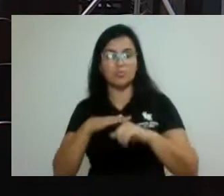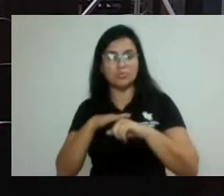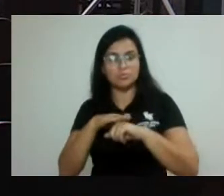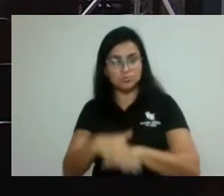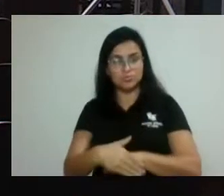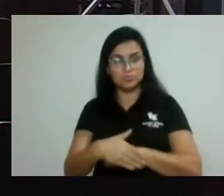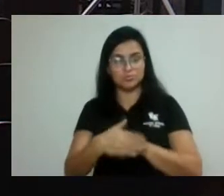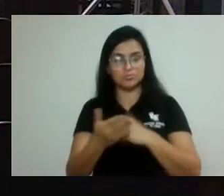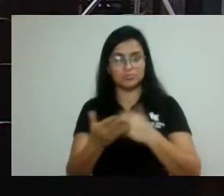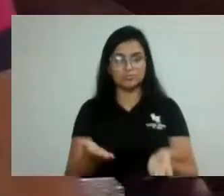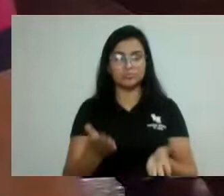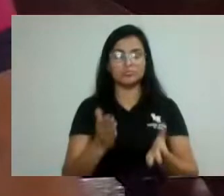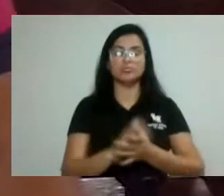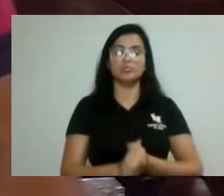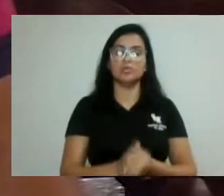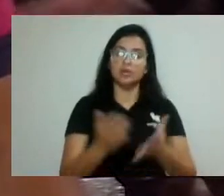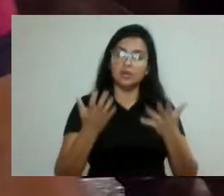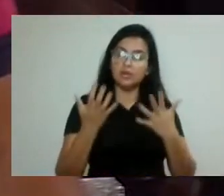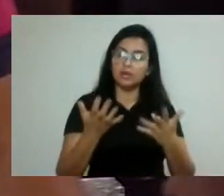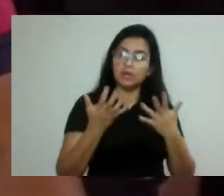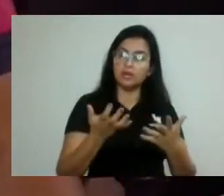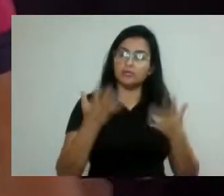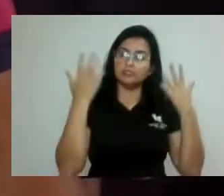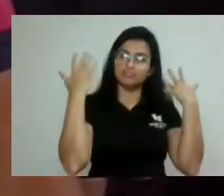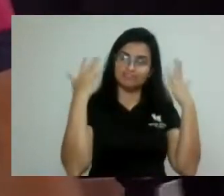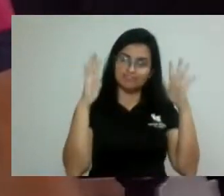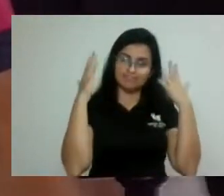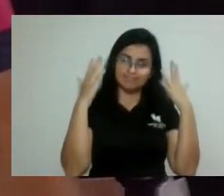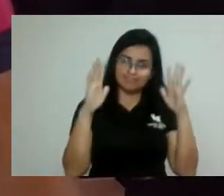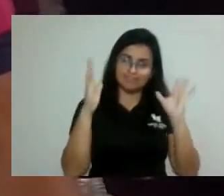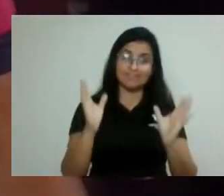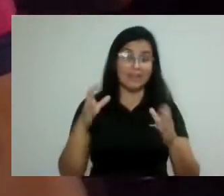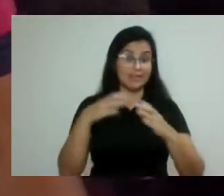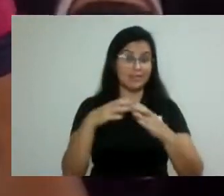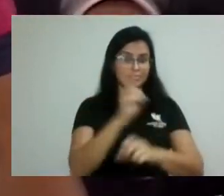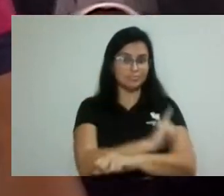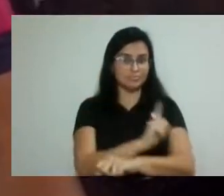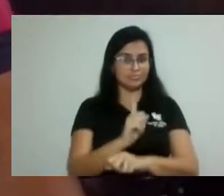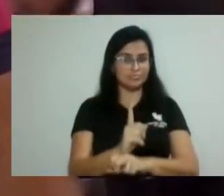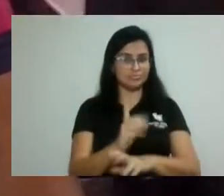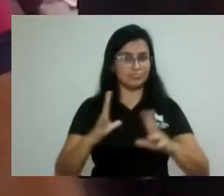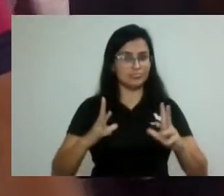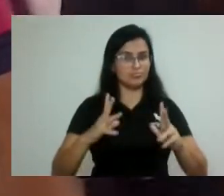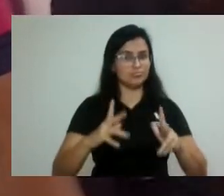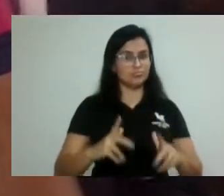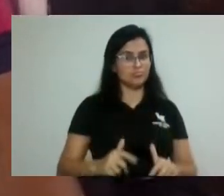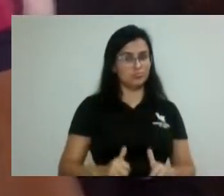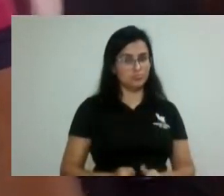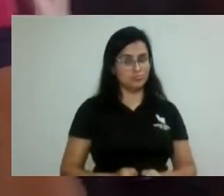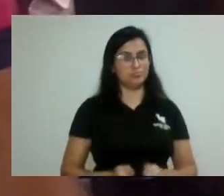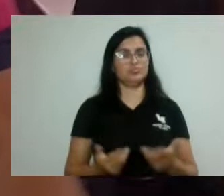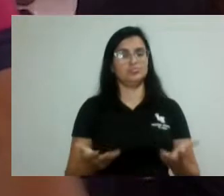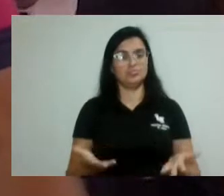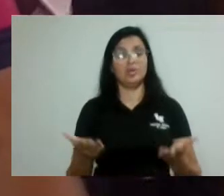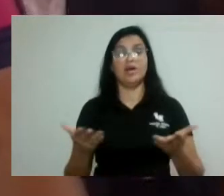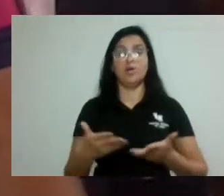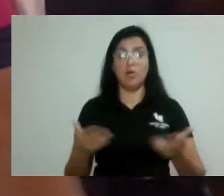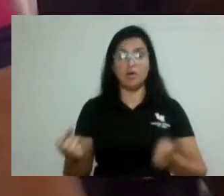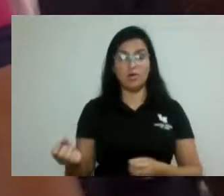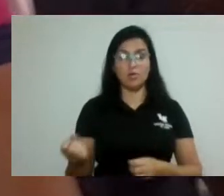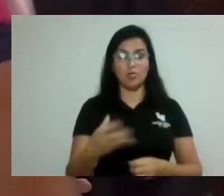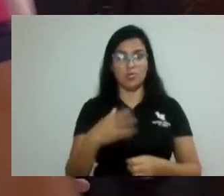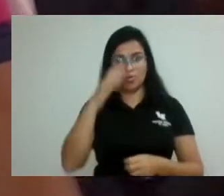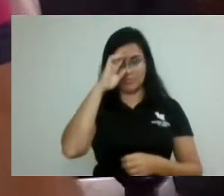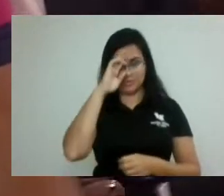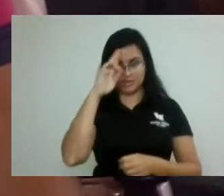Queria parabenizar a equipe do Delurbe, através da nova diretora, Ana Luísa, que vem fazendo um